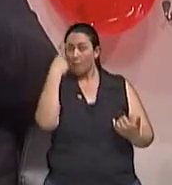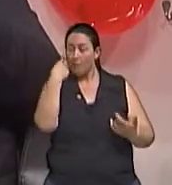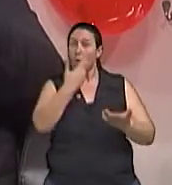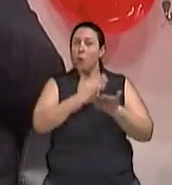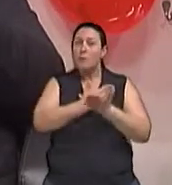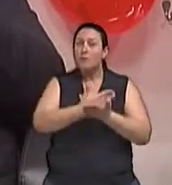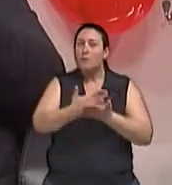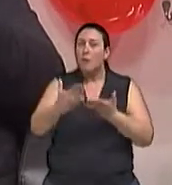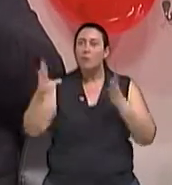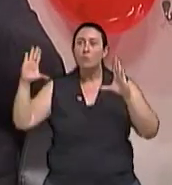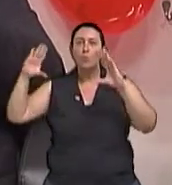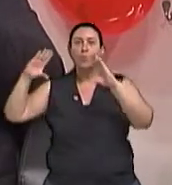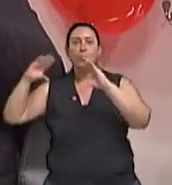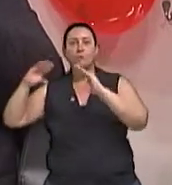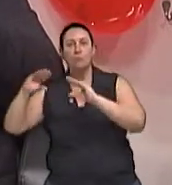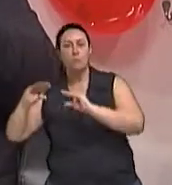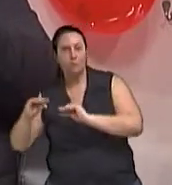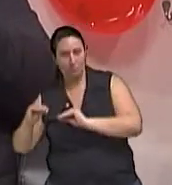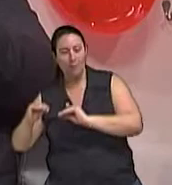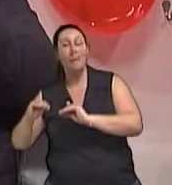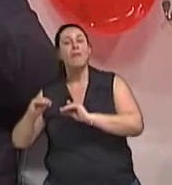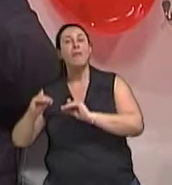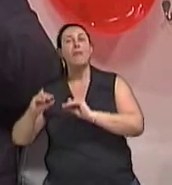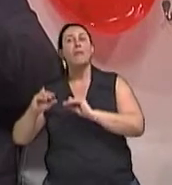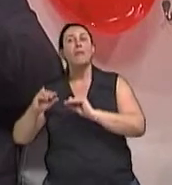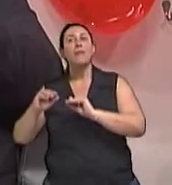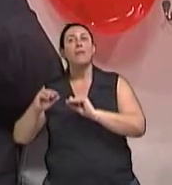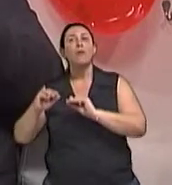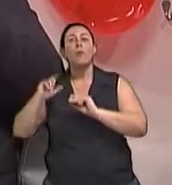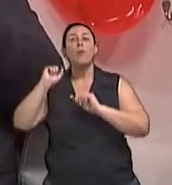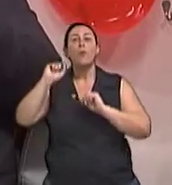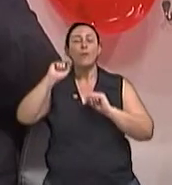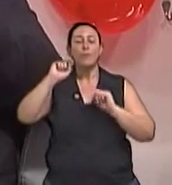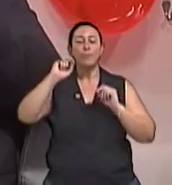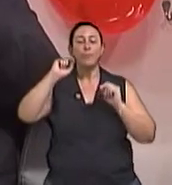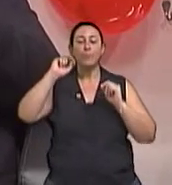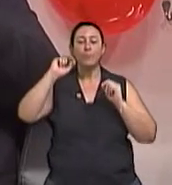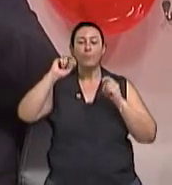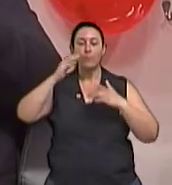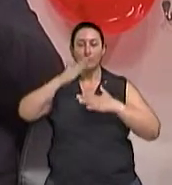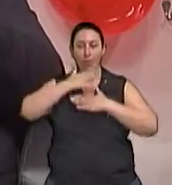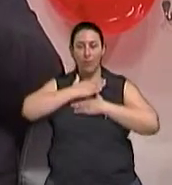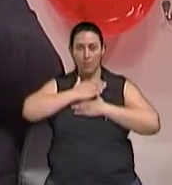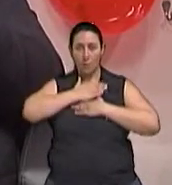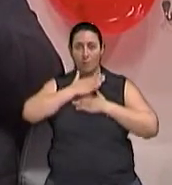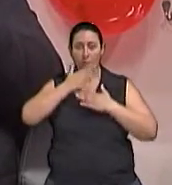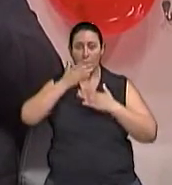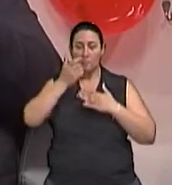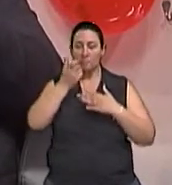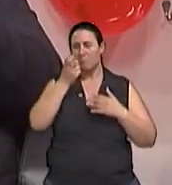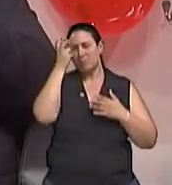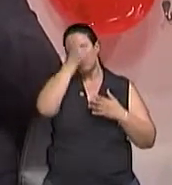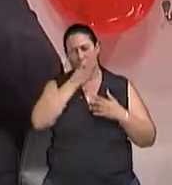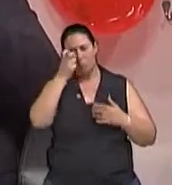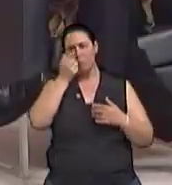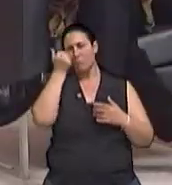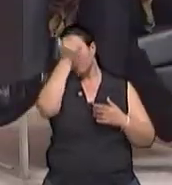começar a escurecer. E que 4 ou 5 ou 6 horas após o início